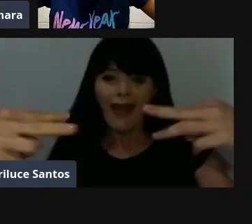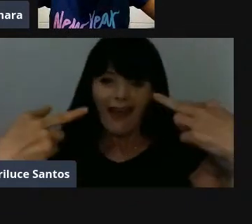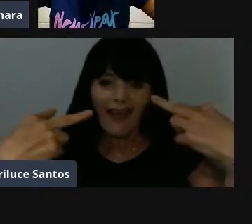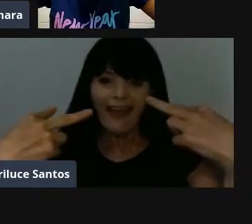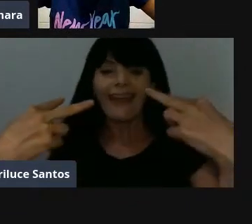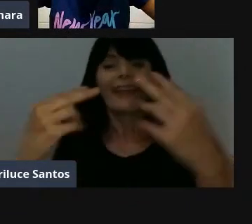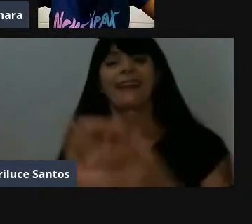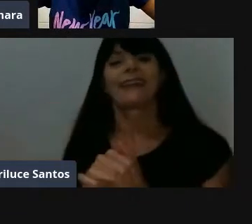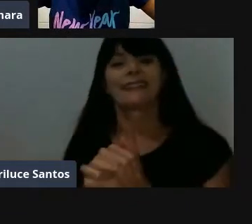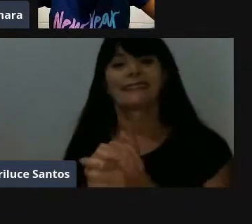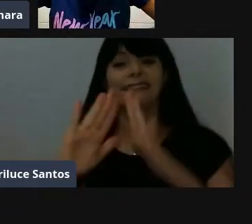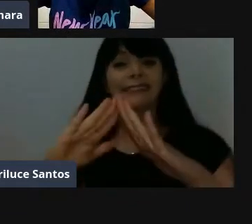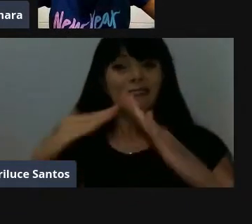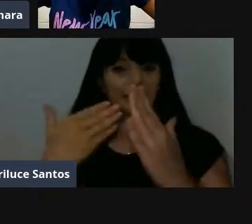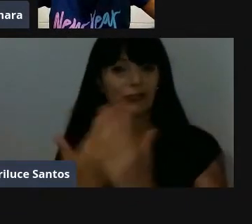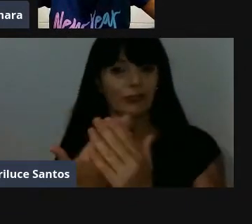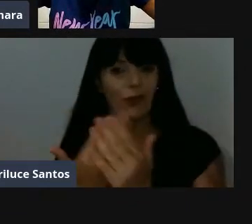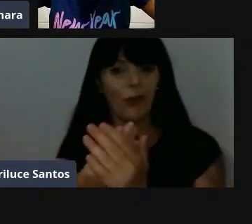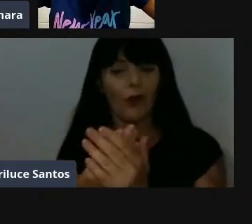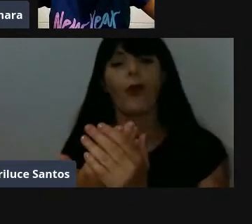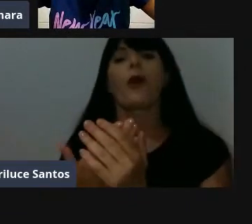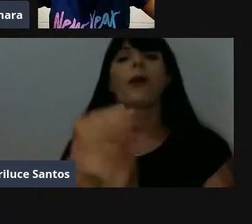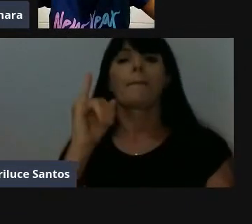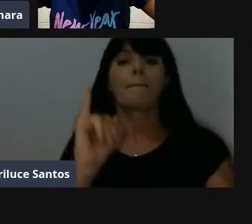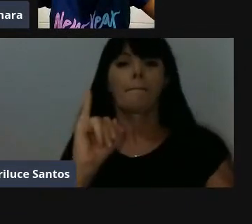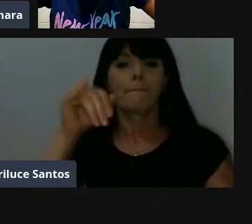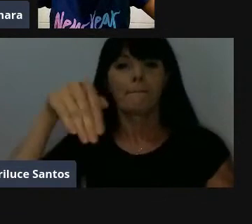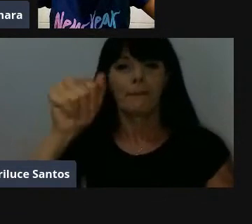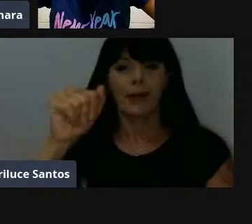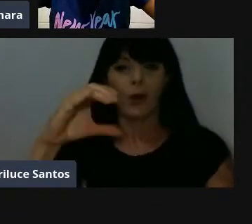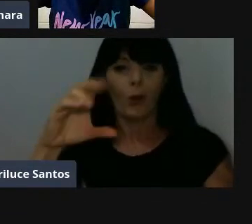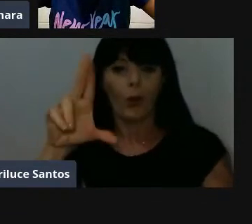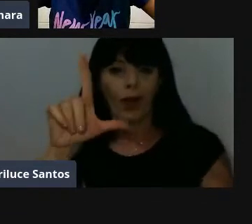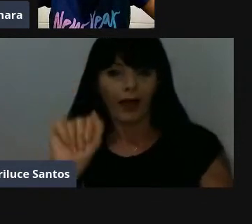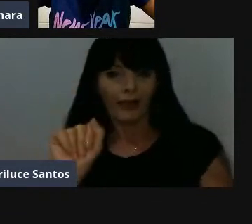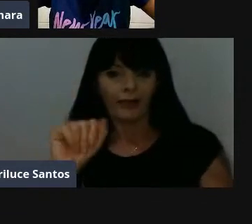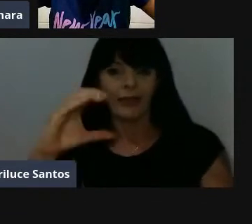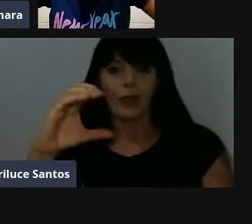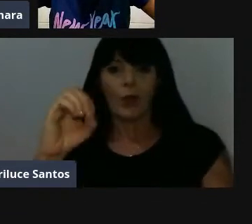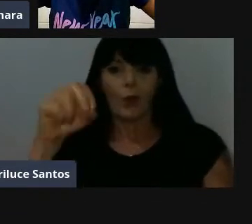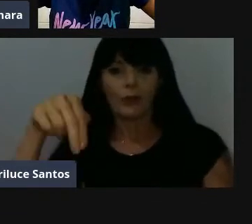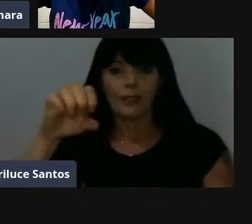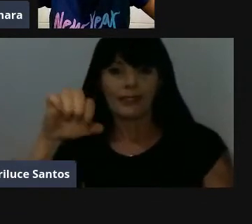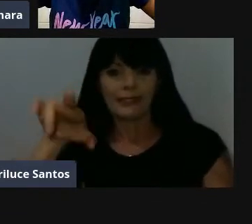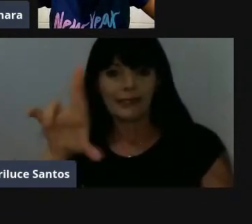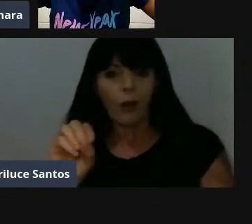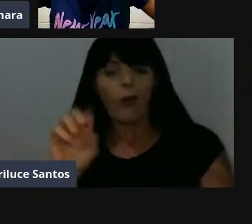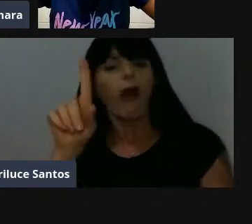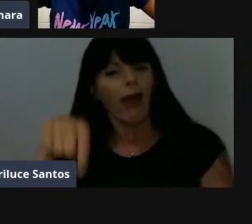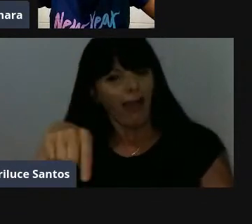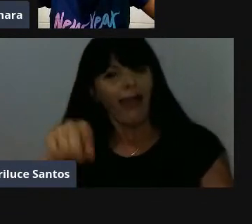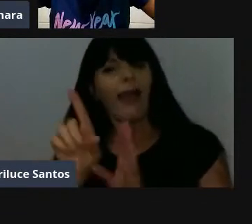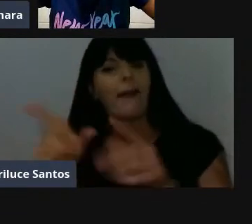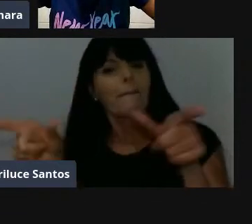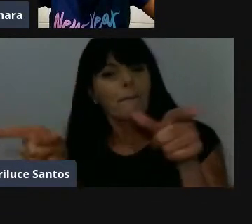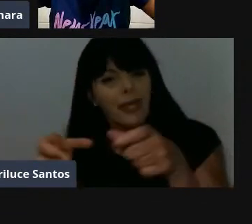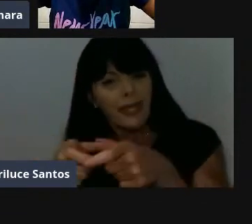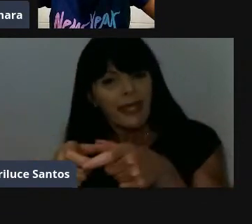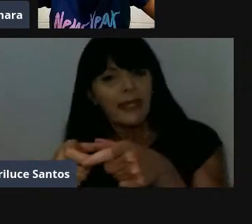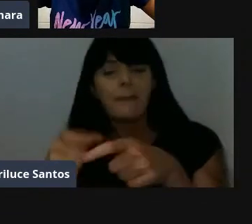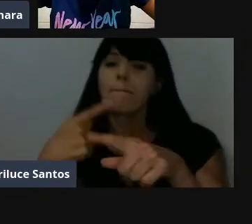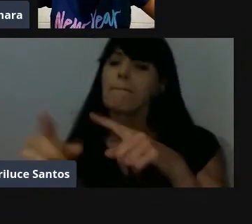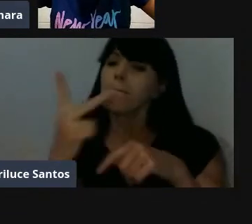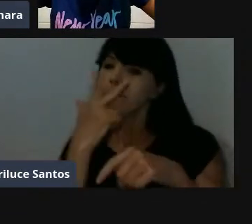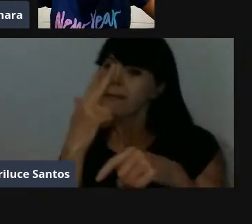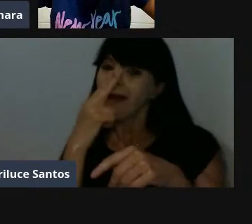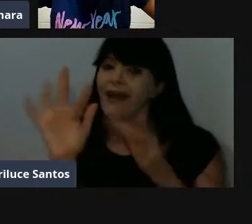A Escola Estadual Imaculada Conceição é uma escola pequena, mas é uma grande família. É uma